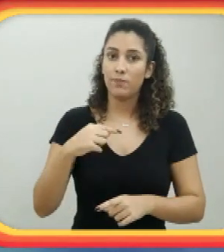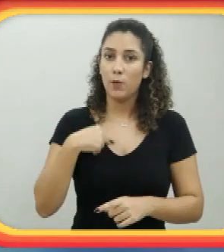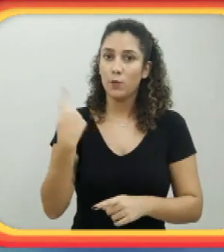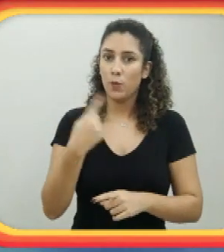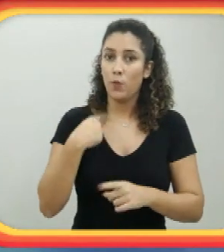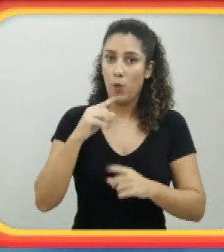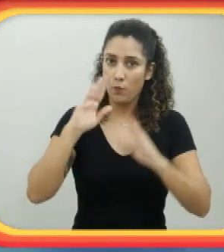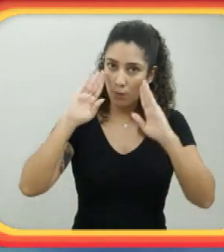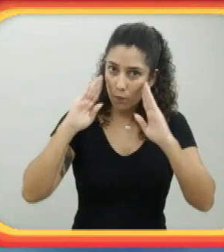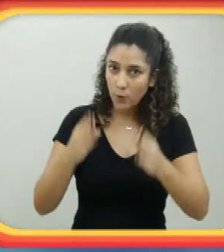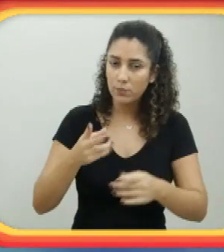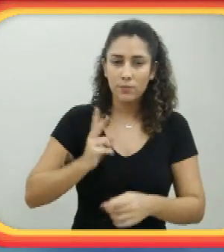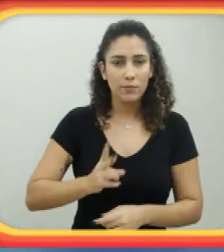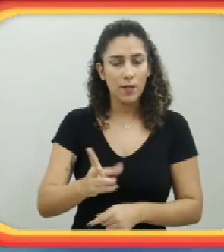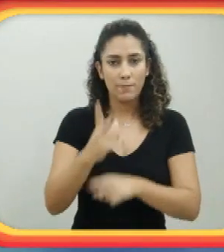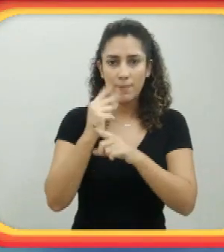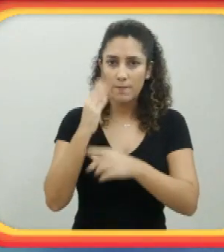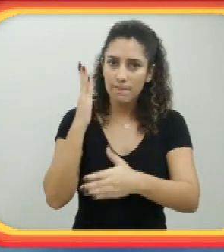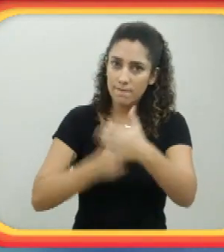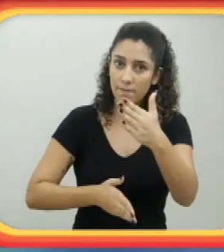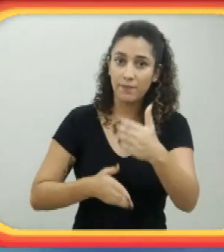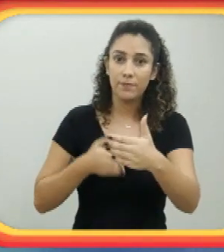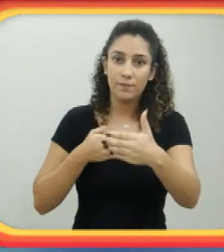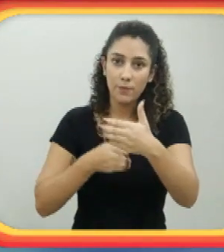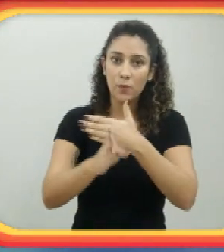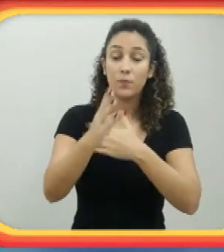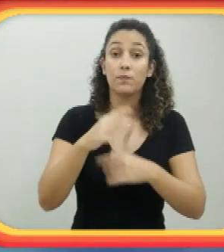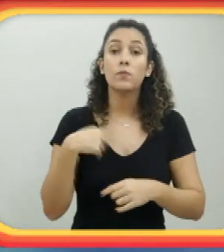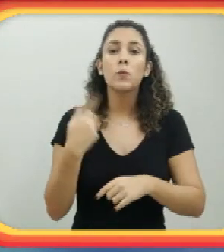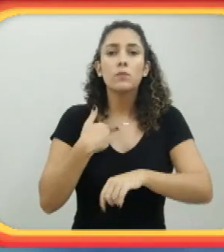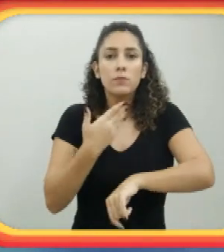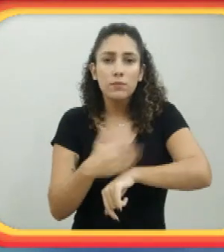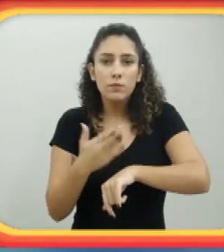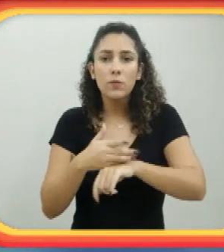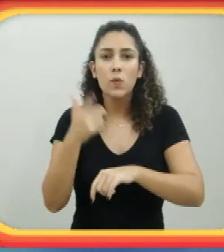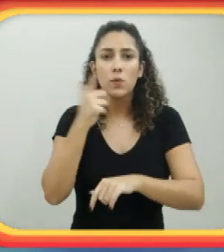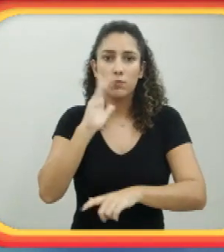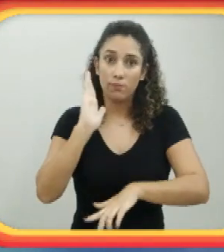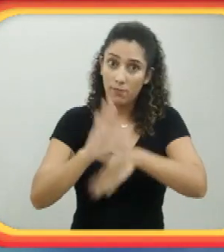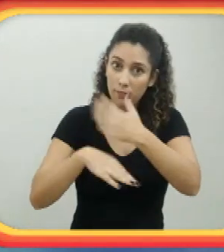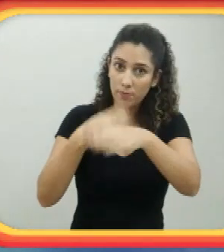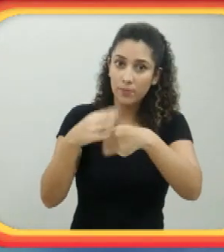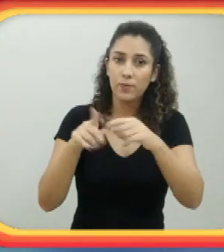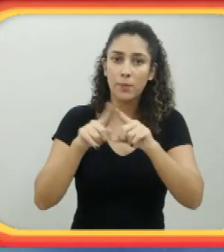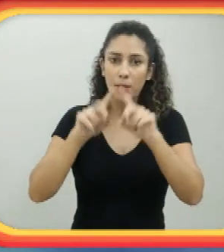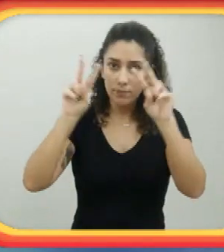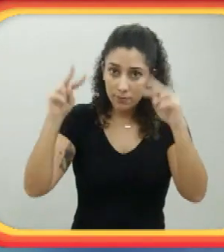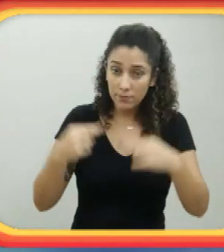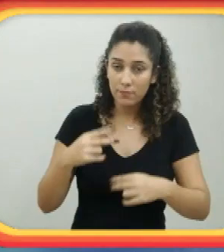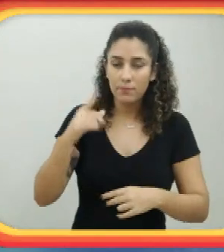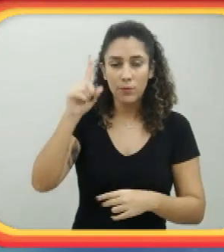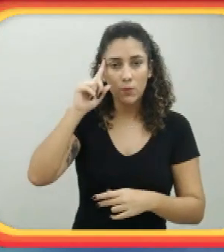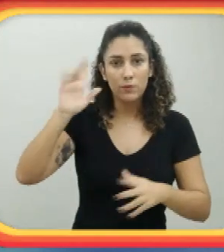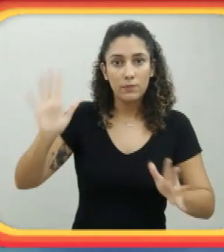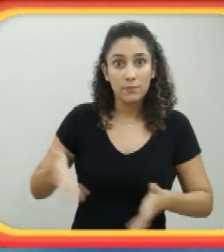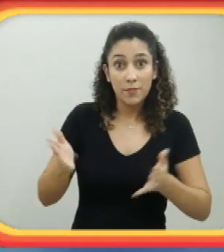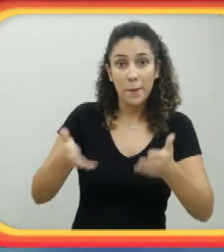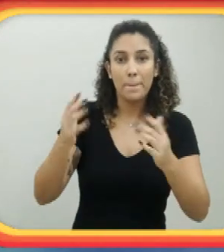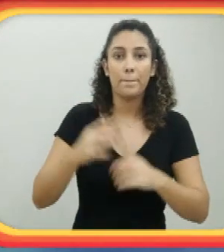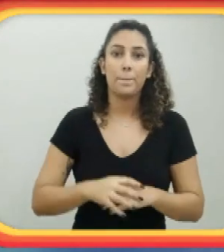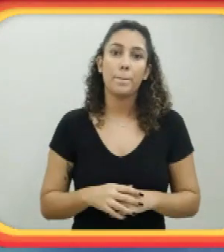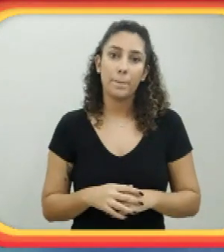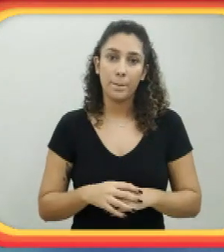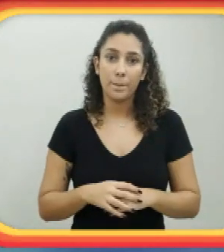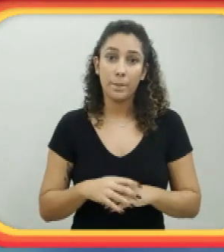dificuldade que a gente tem e que a gente gosta de vencer. Esse é o nosso foco, sempre